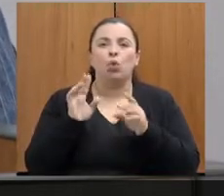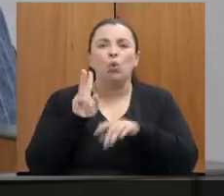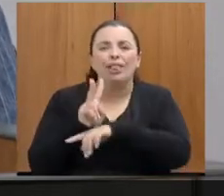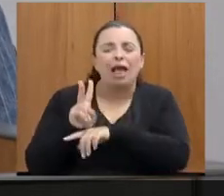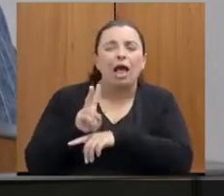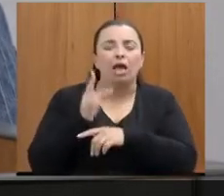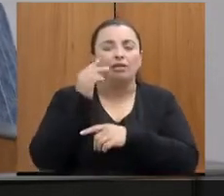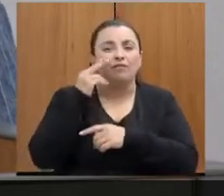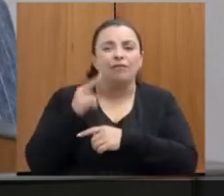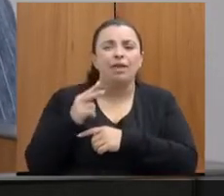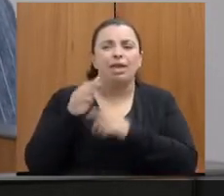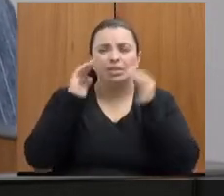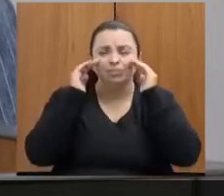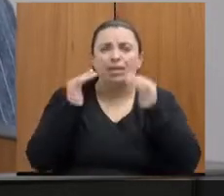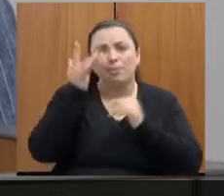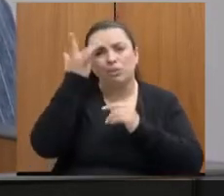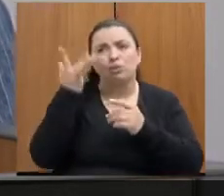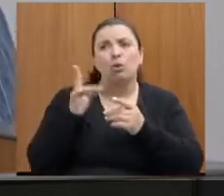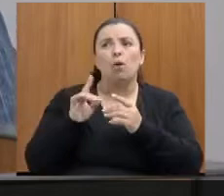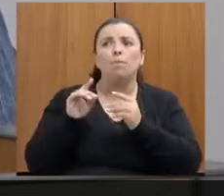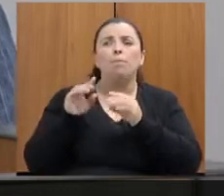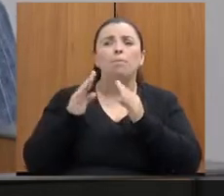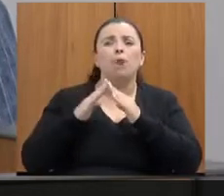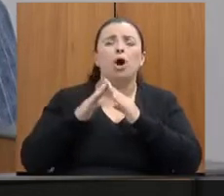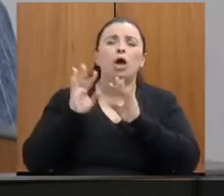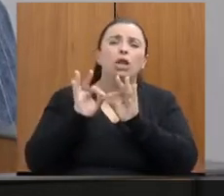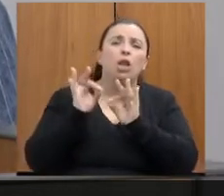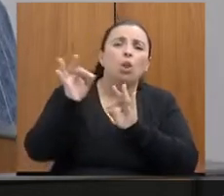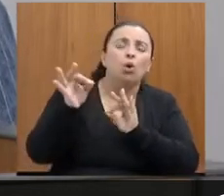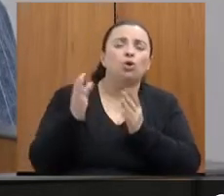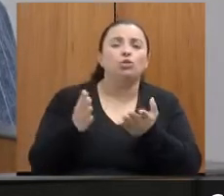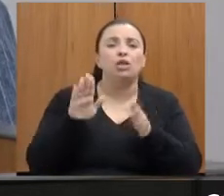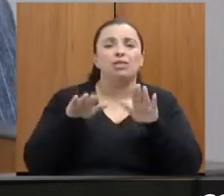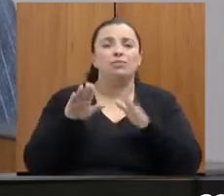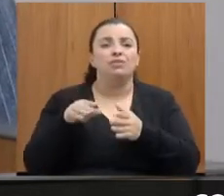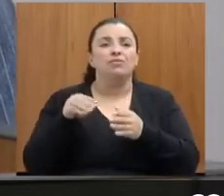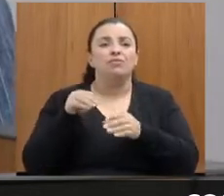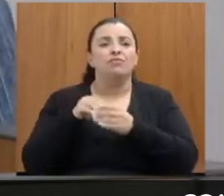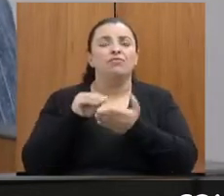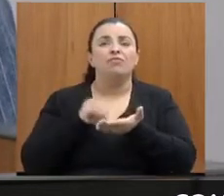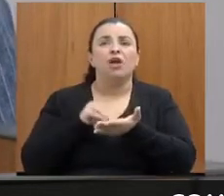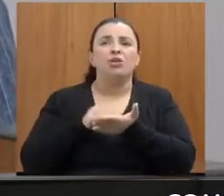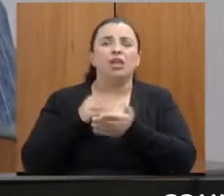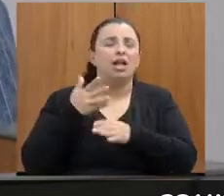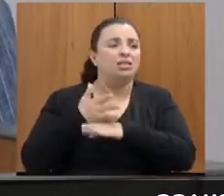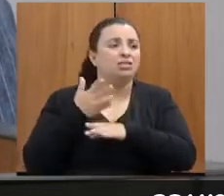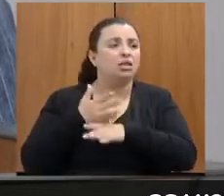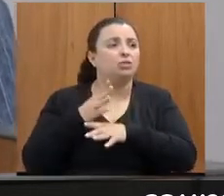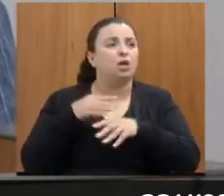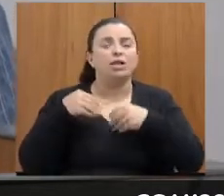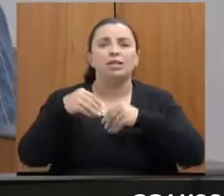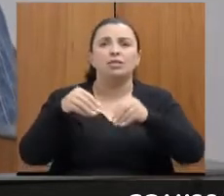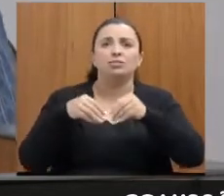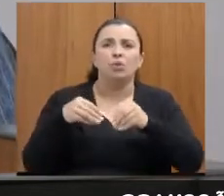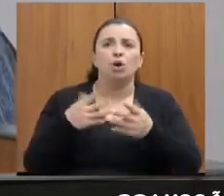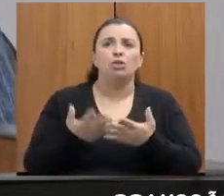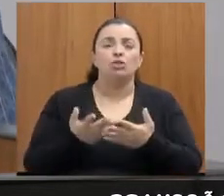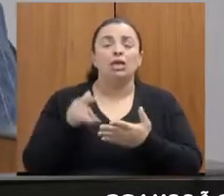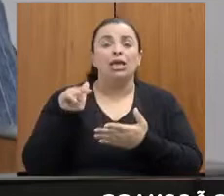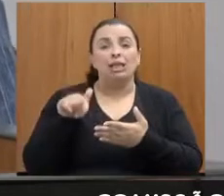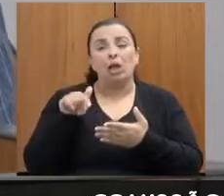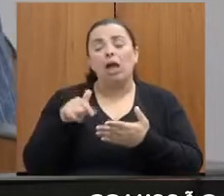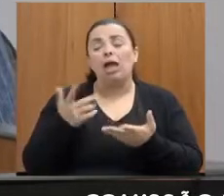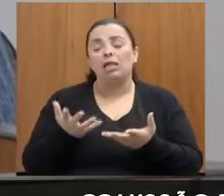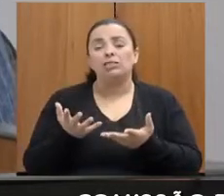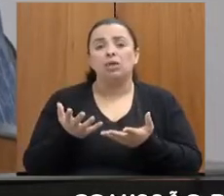não têm acesso a transporte mesmo. Então, elas são acolhidas, são ouvidas no mesmo